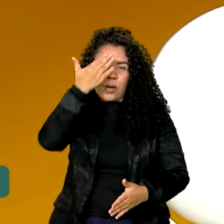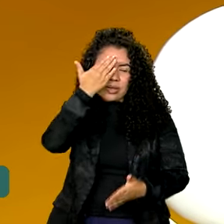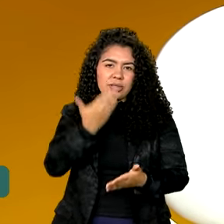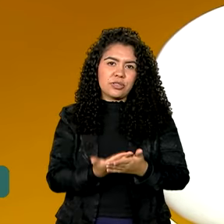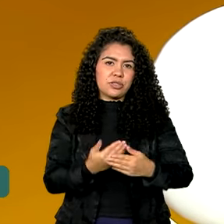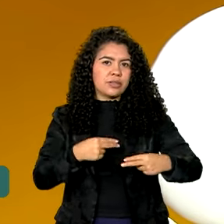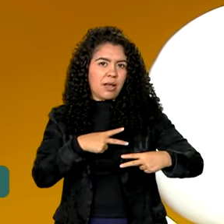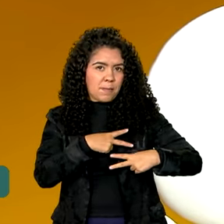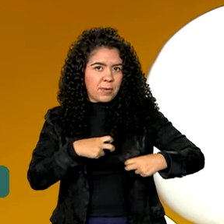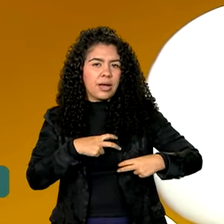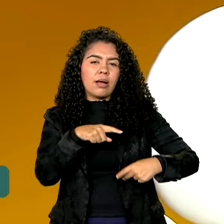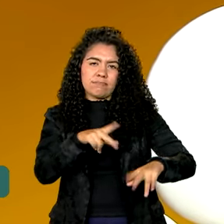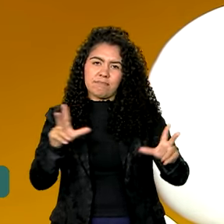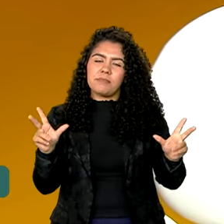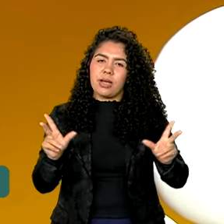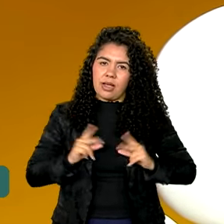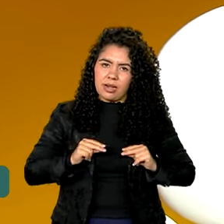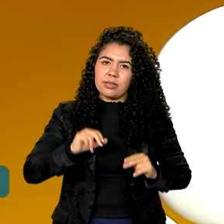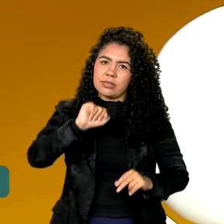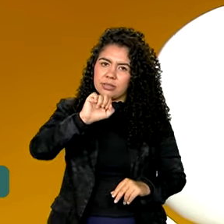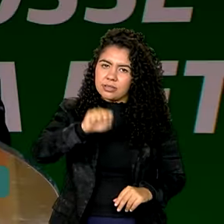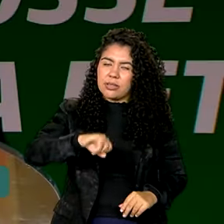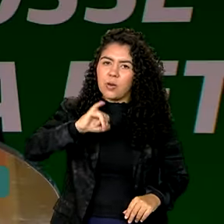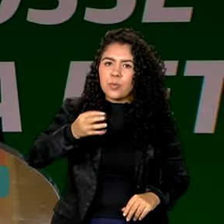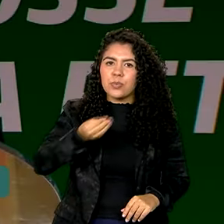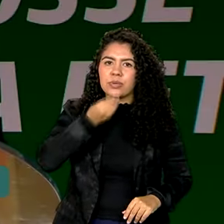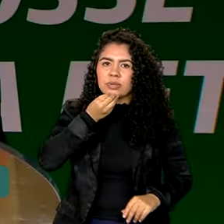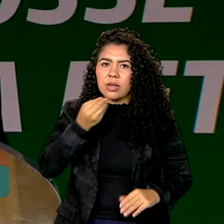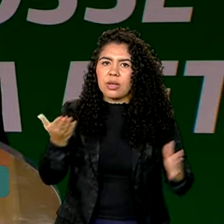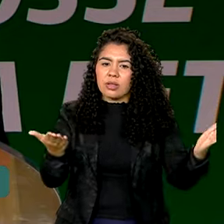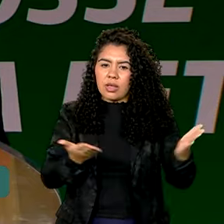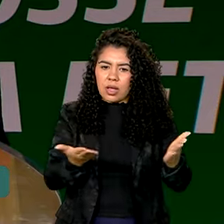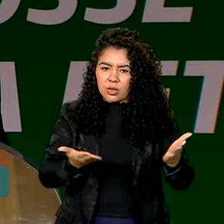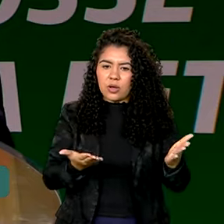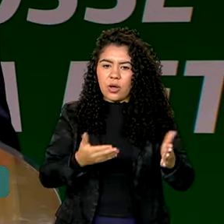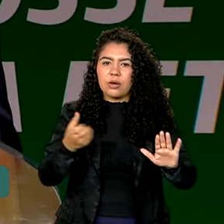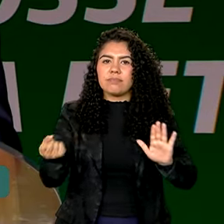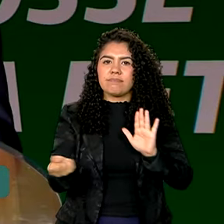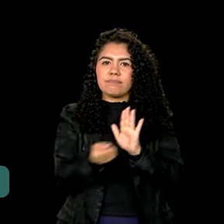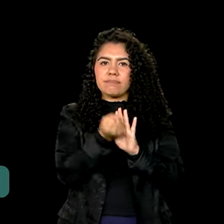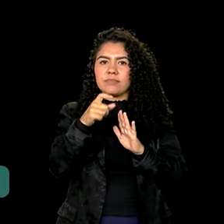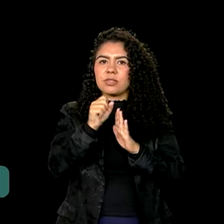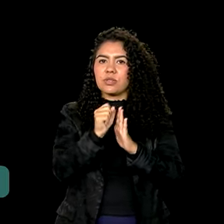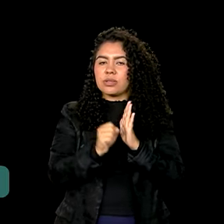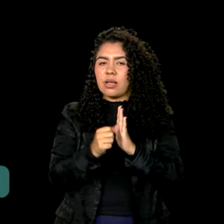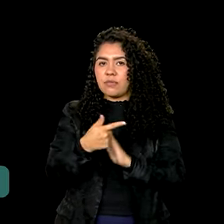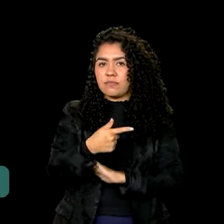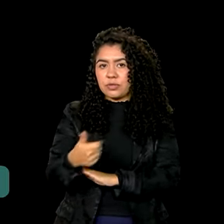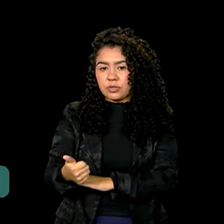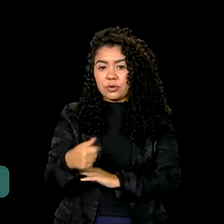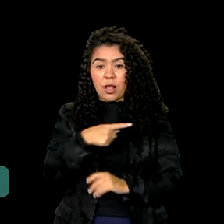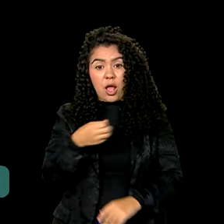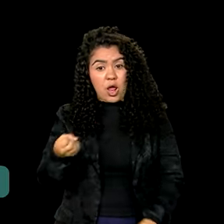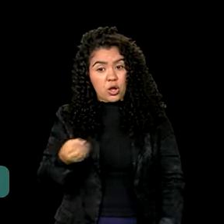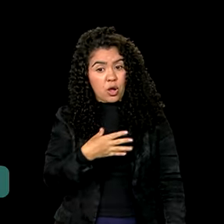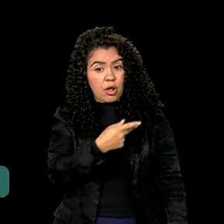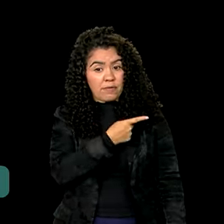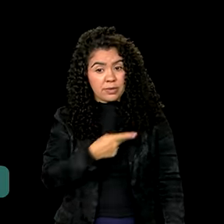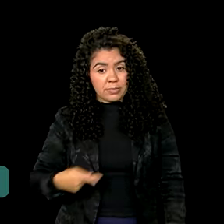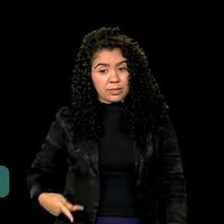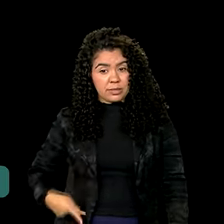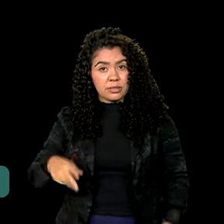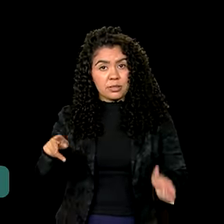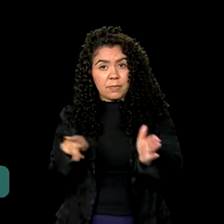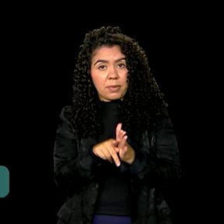merecia esta oportunidade neste primeiro quarto do século XXI. A nova presidente da Petrobras